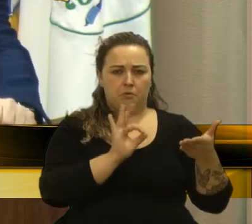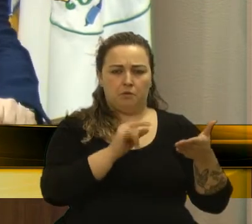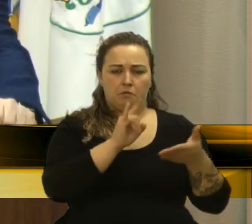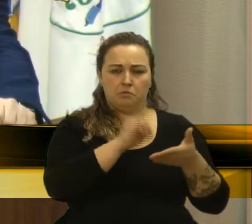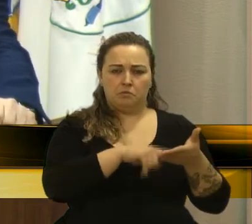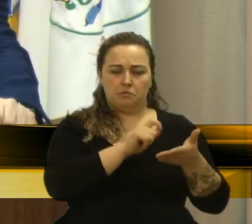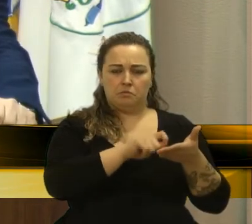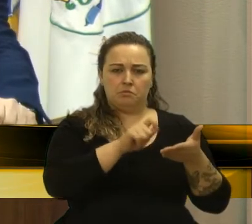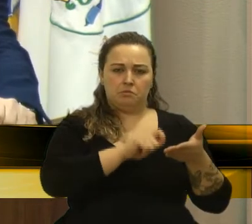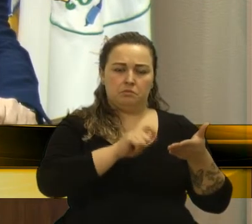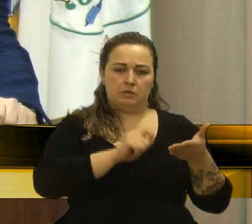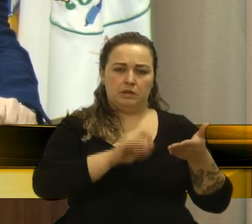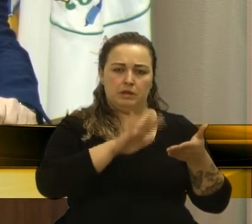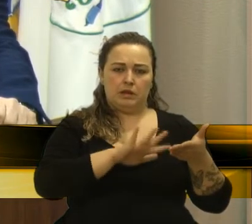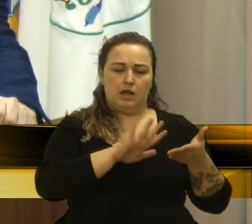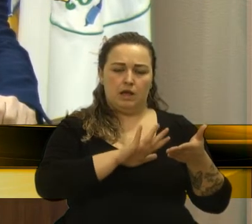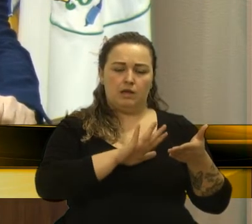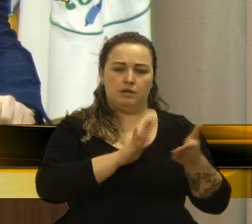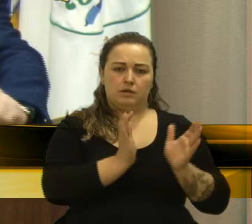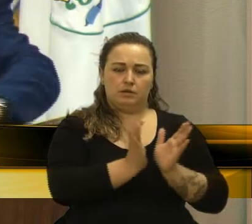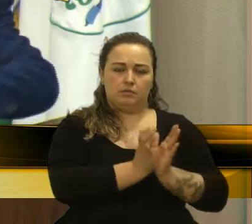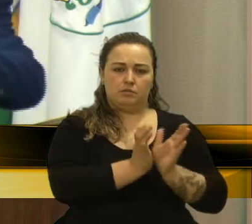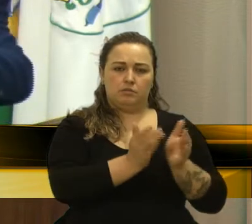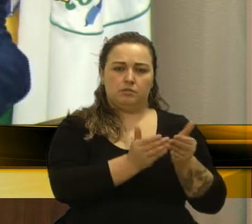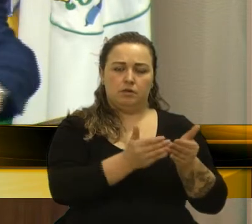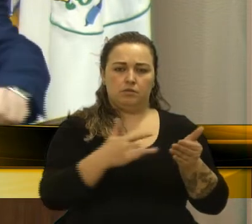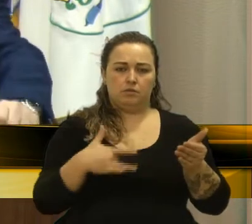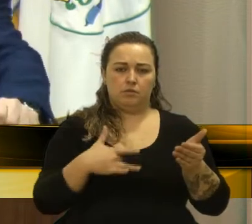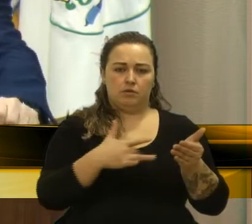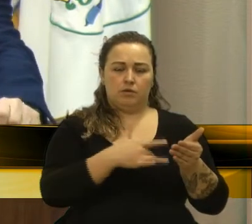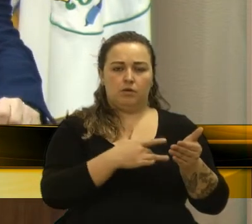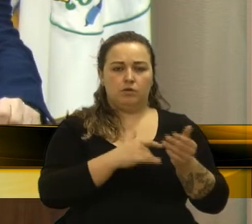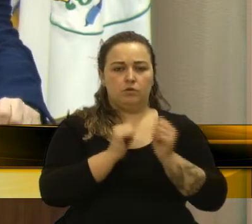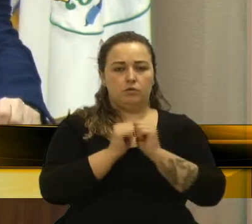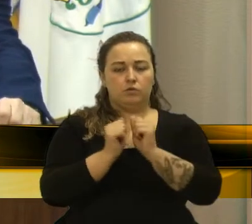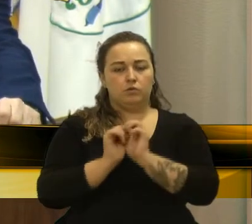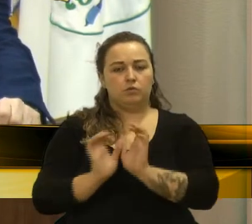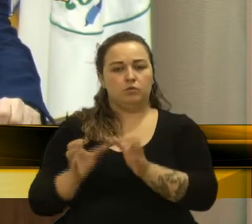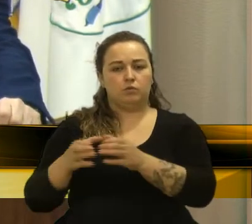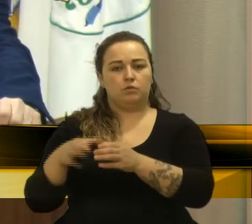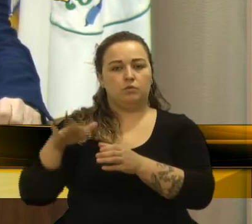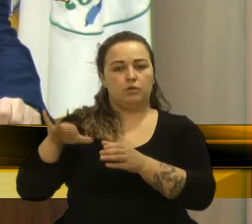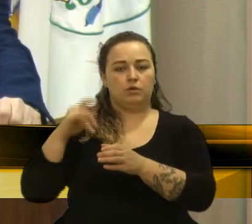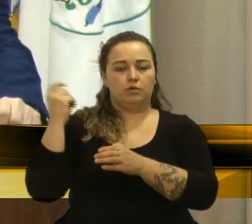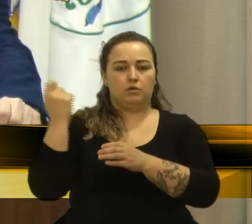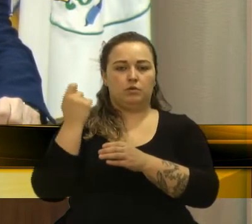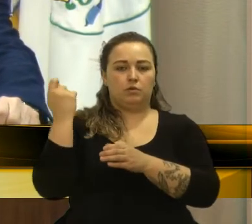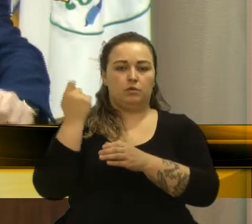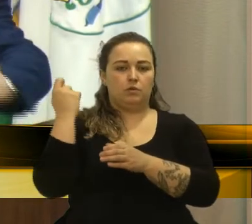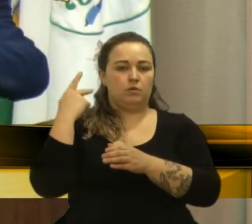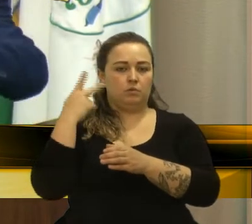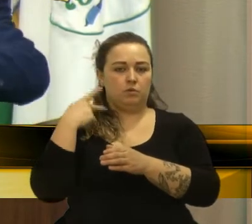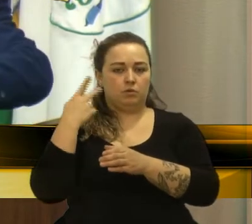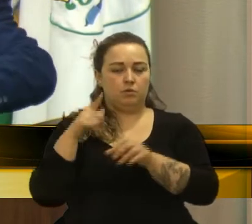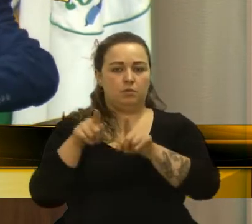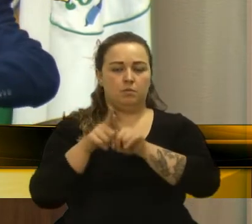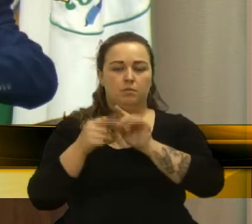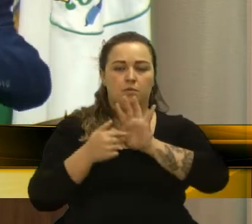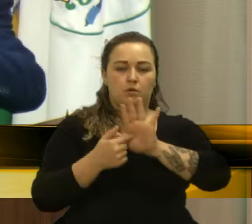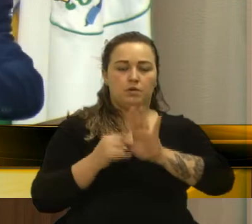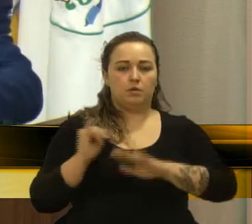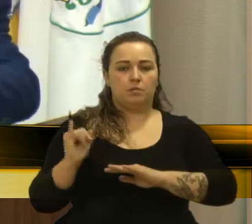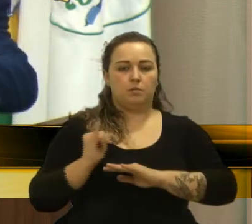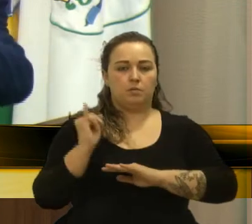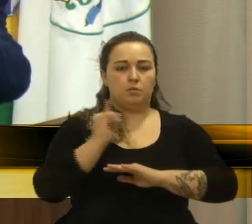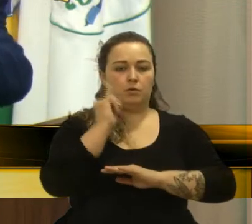época quando estivemos em Brasília, protocolamos junto à bancada gaúcha, isso mostra a importância do parlamento